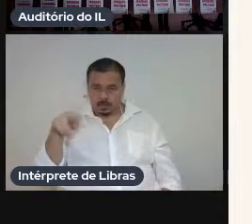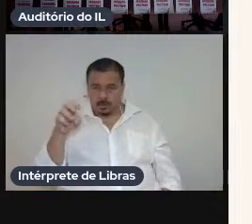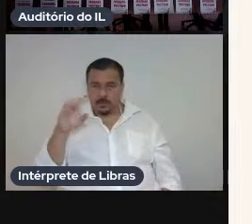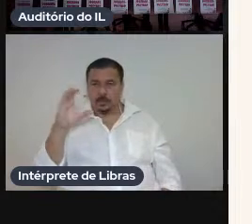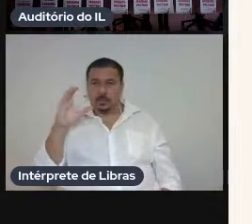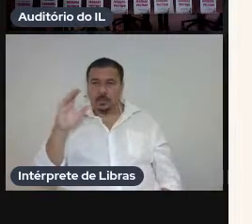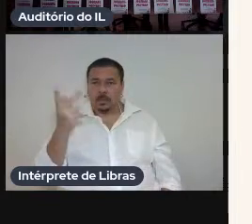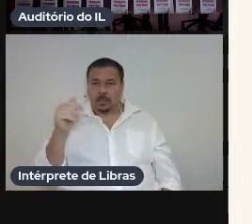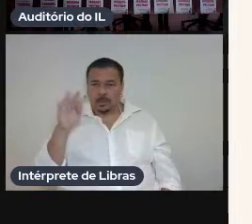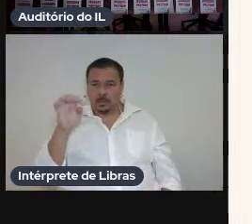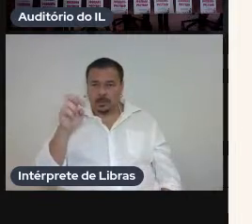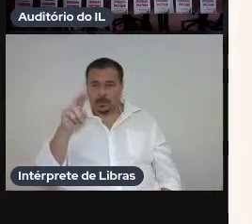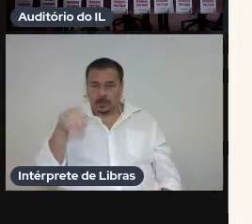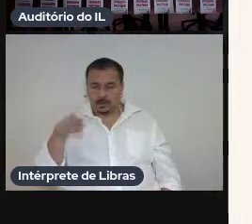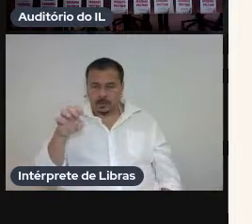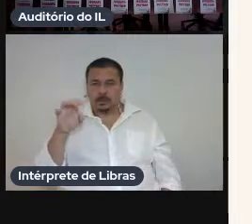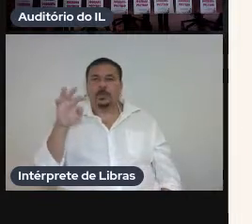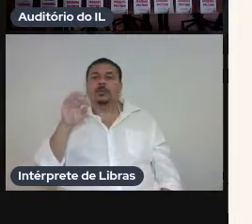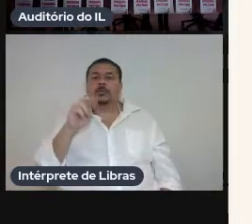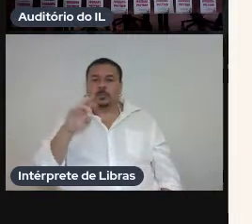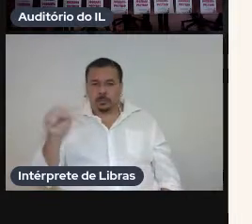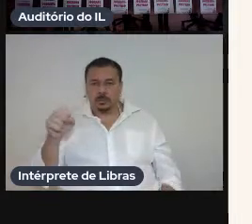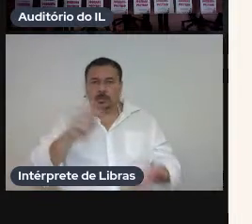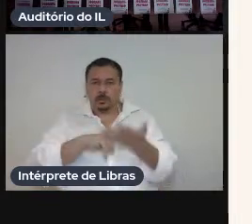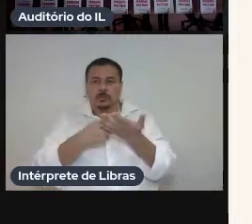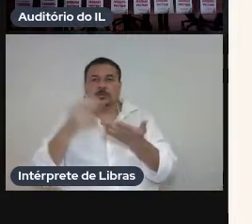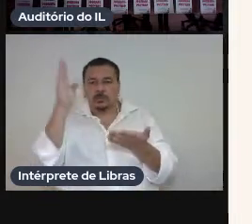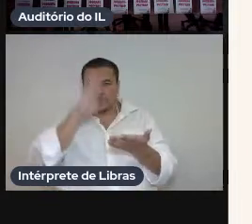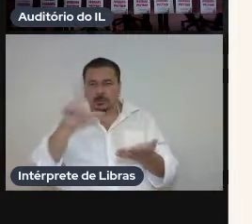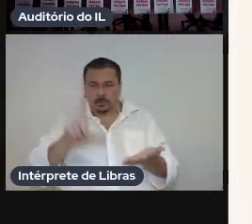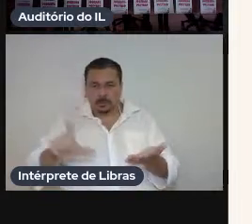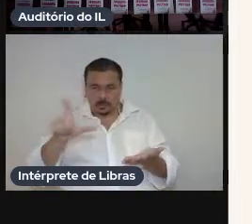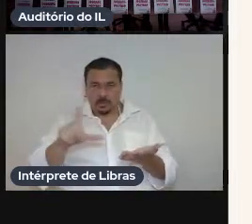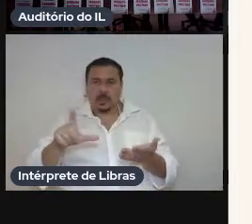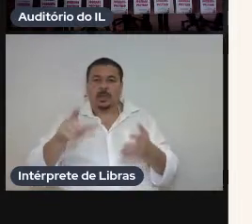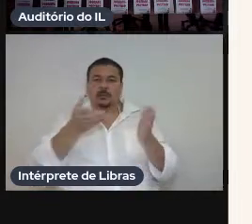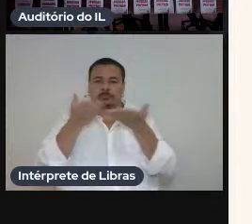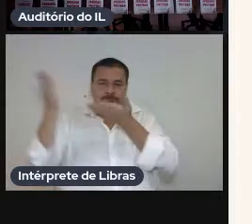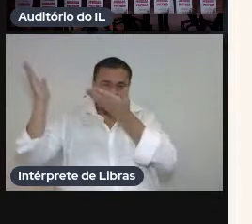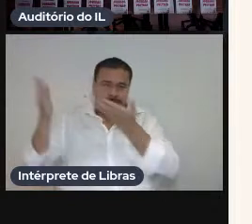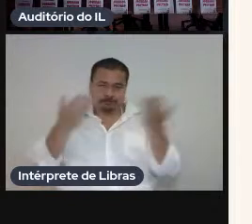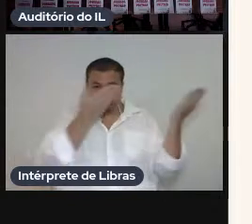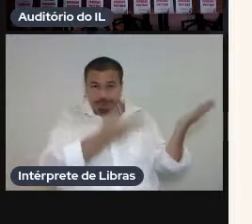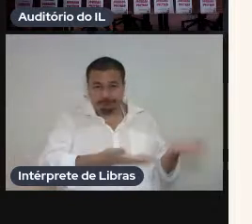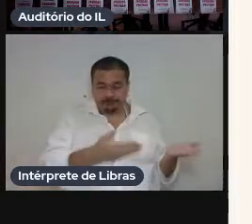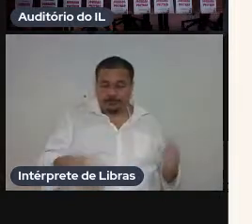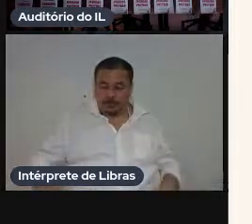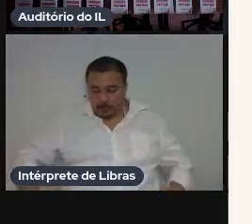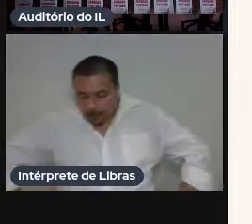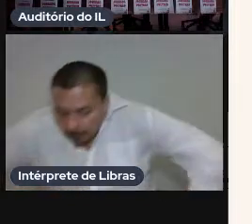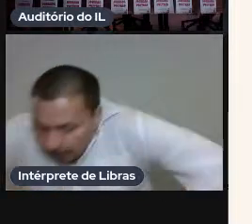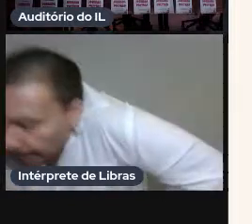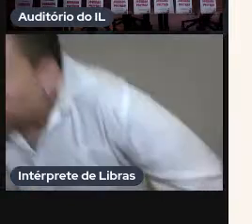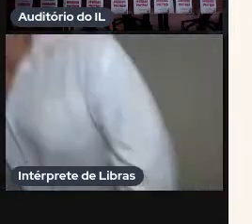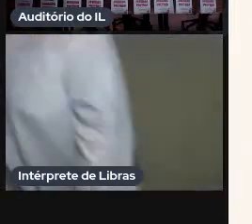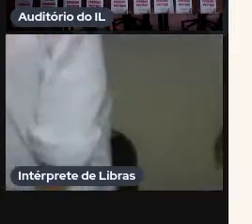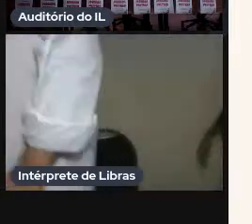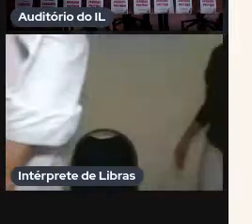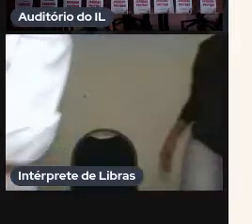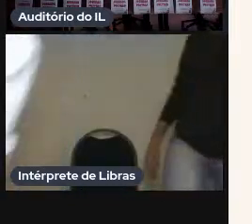traduzir o Brasil literário para textos discursos de acompanhamento próximo por favor